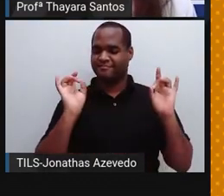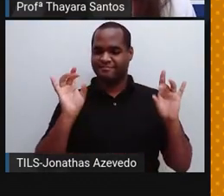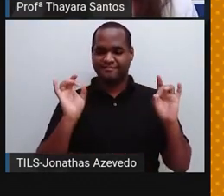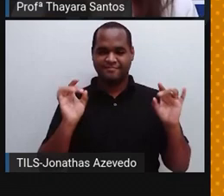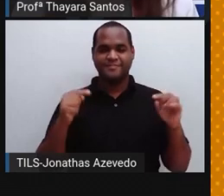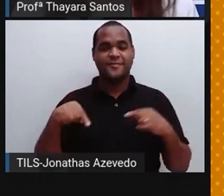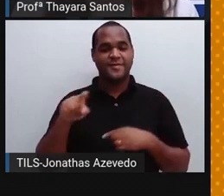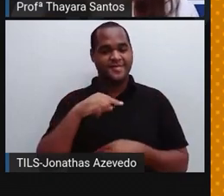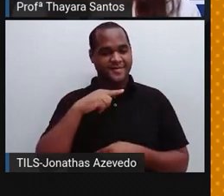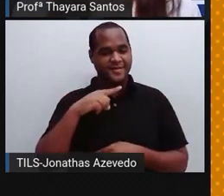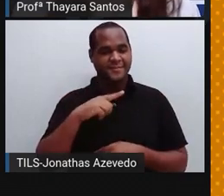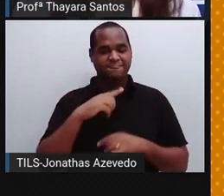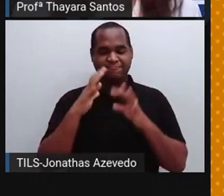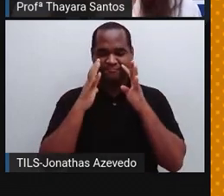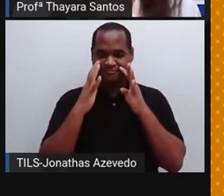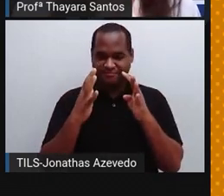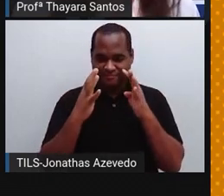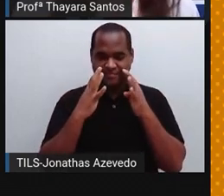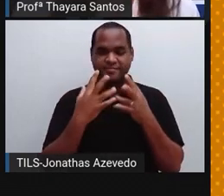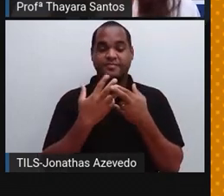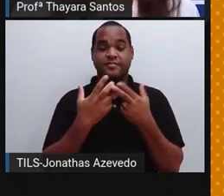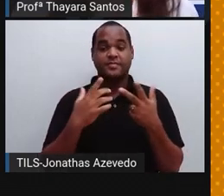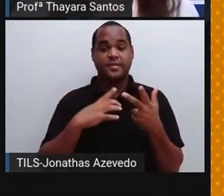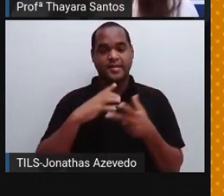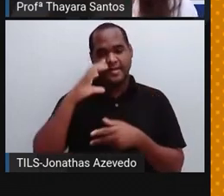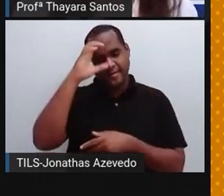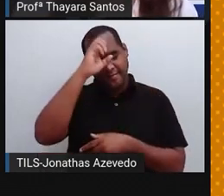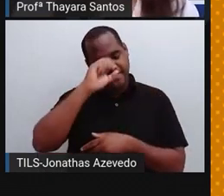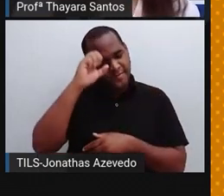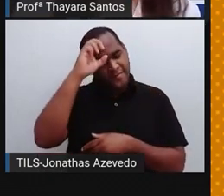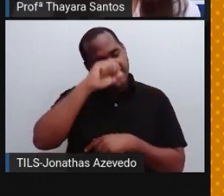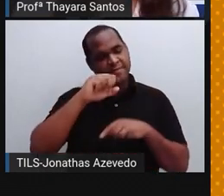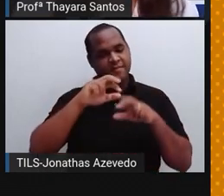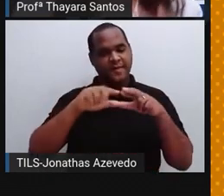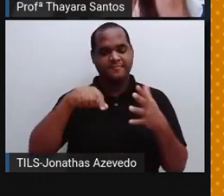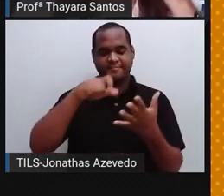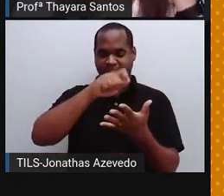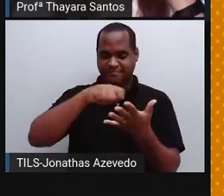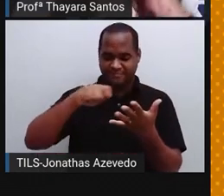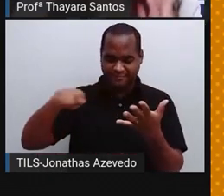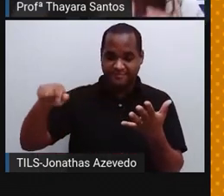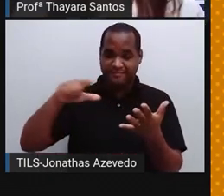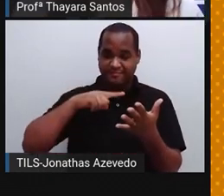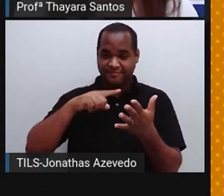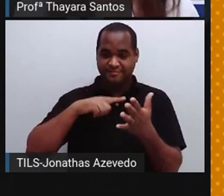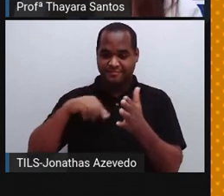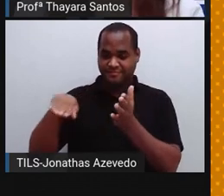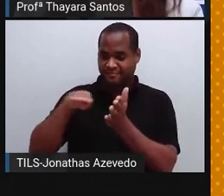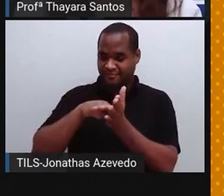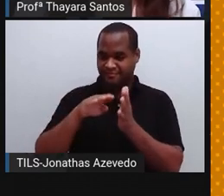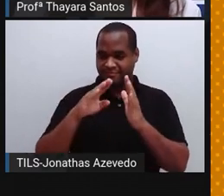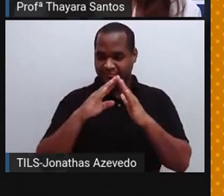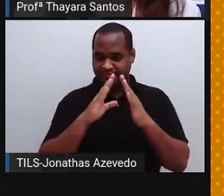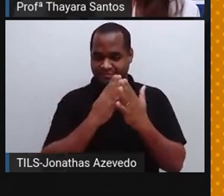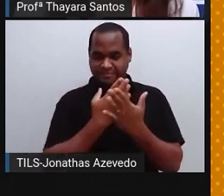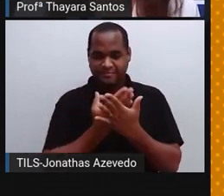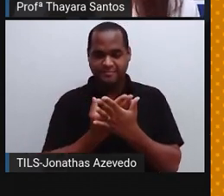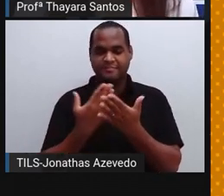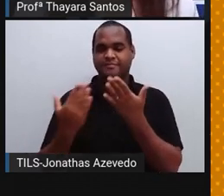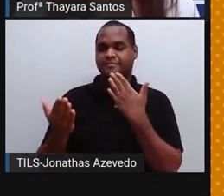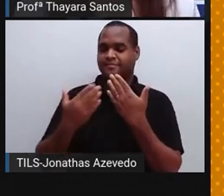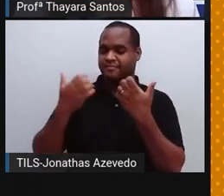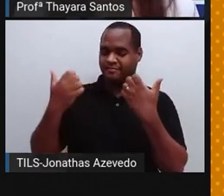vocês estão aí do outro lado acompanhando, estão aprendendo, estão fazendo as anotações para chegar lá na escola, conversar com os